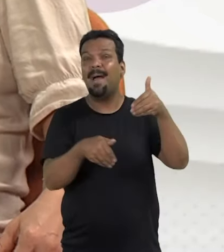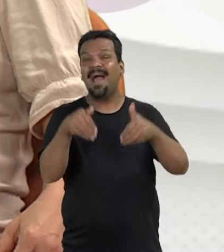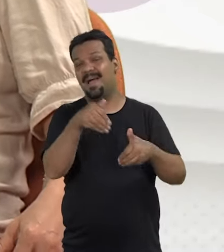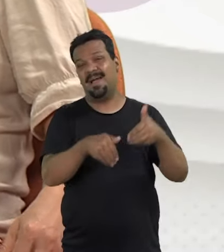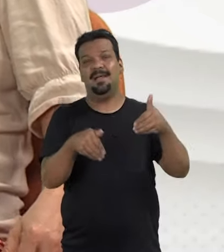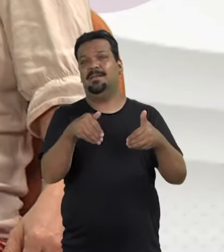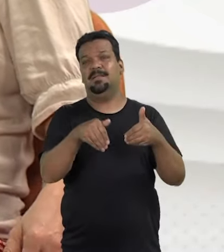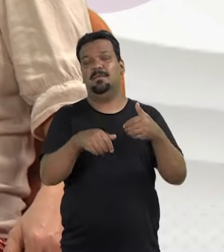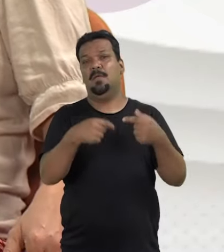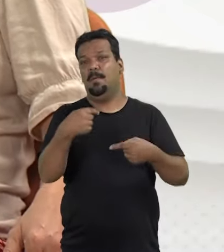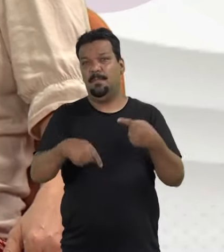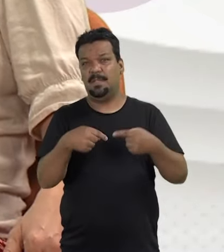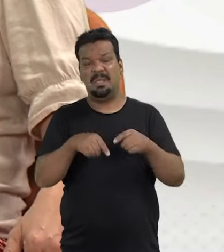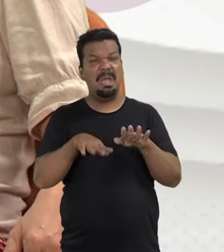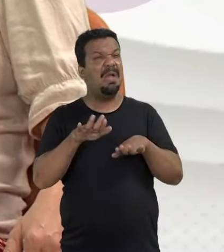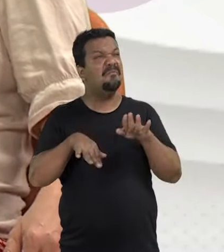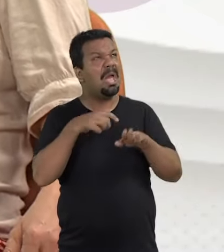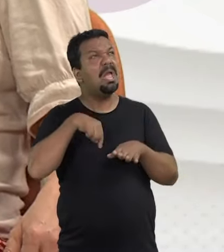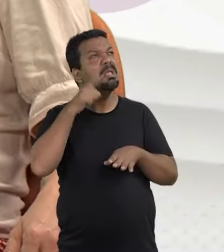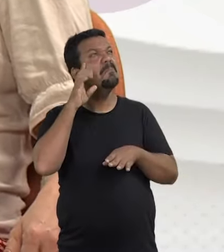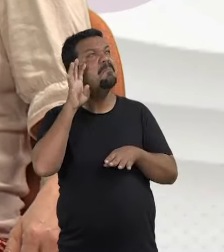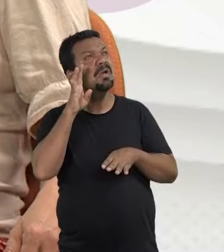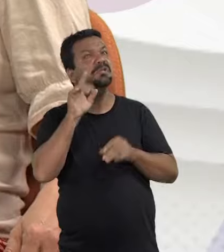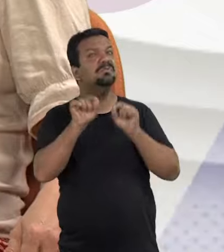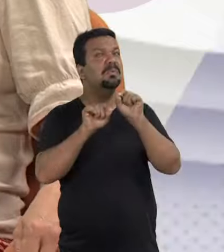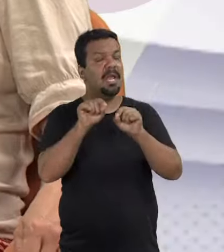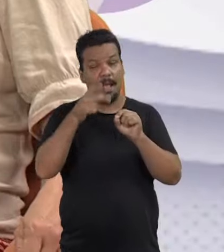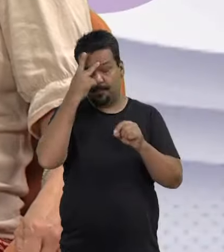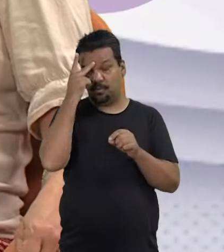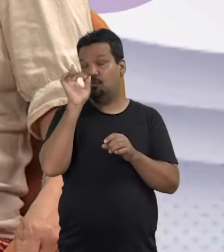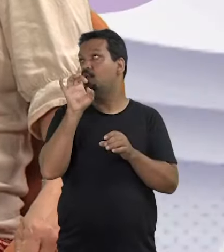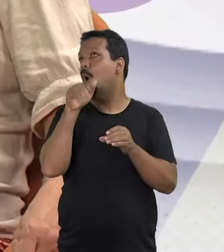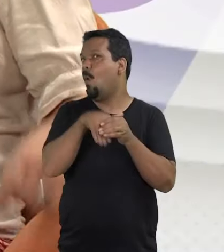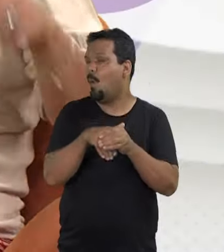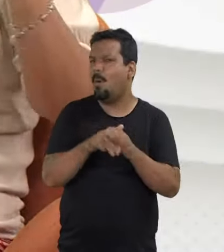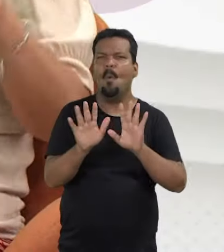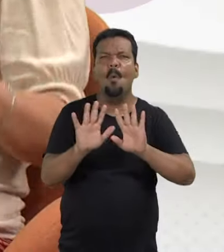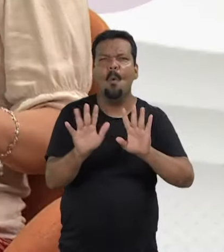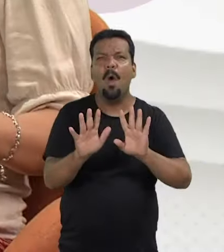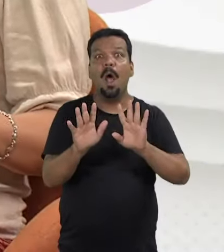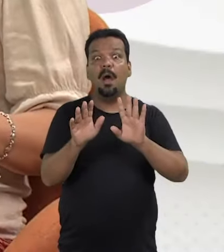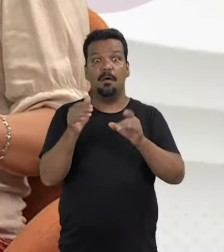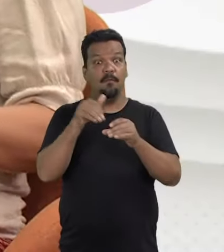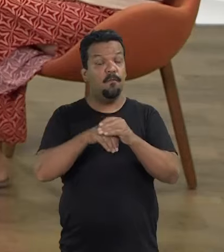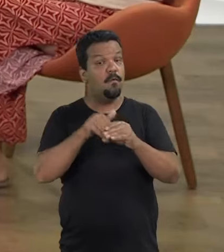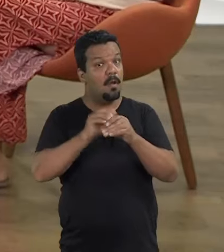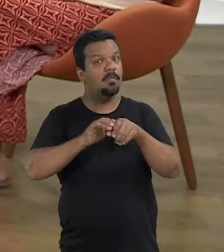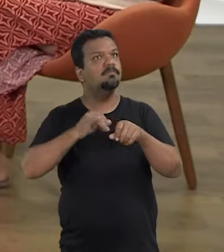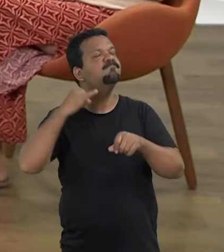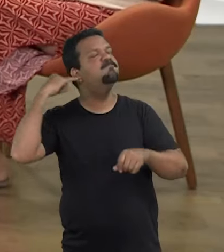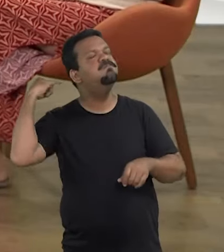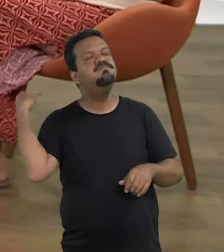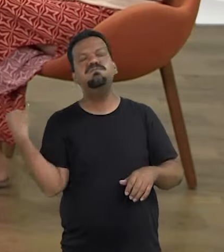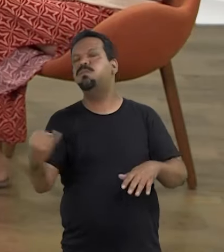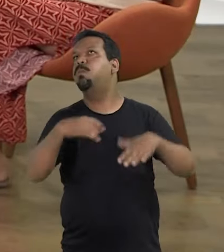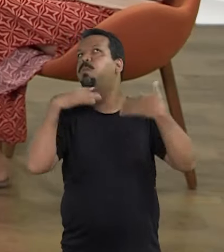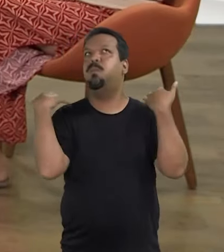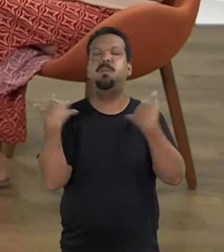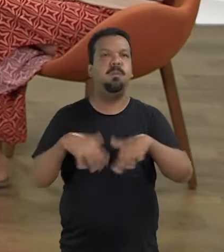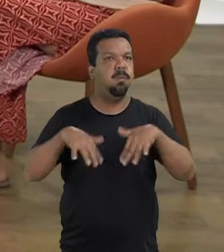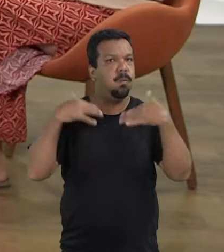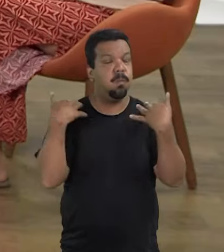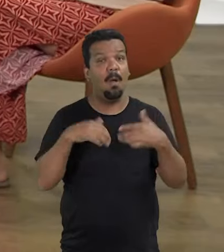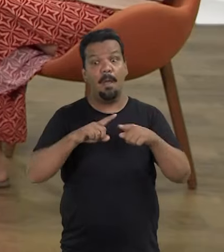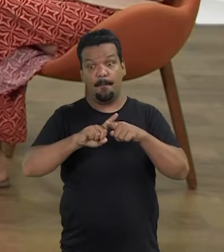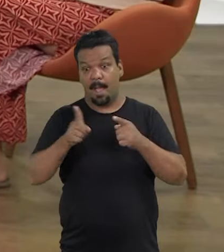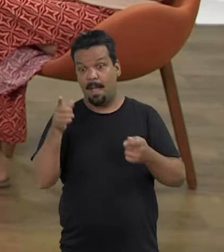como também pela participação política. Porque a gente, às vezes, acha que a participação política é só votar. E, na verdade, não é. O voto é um momento